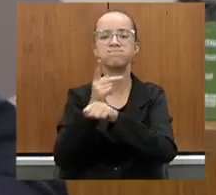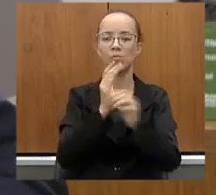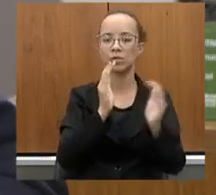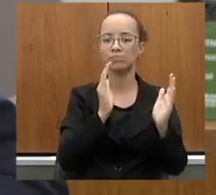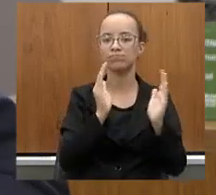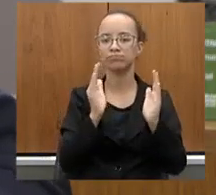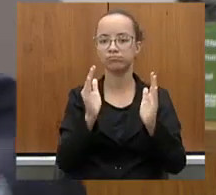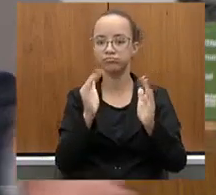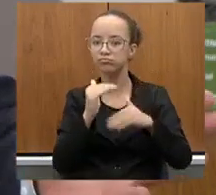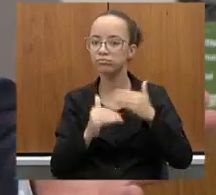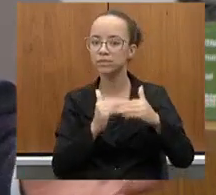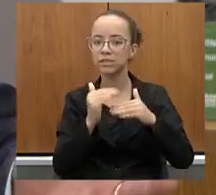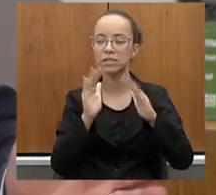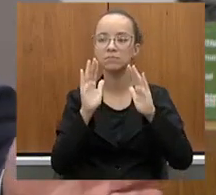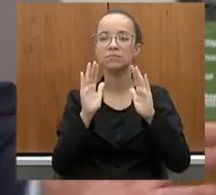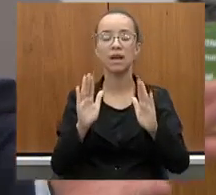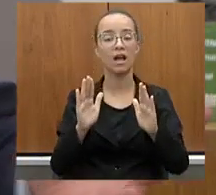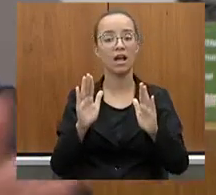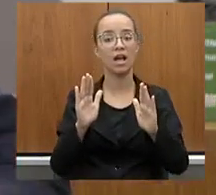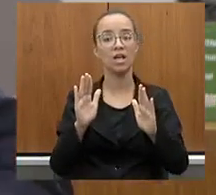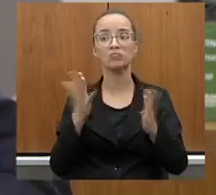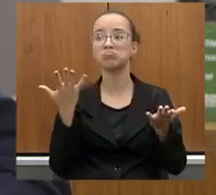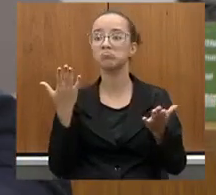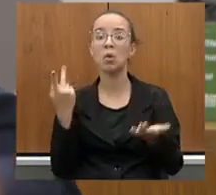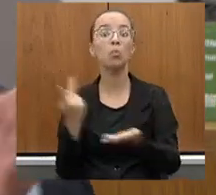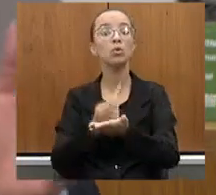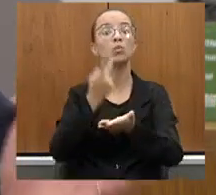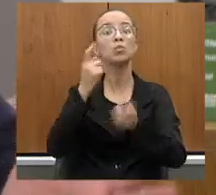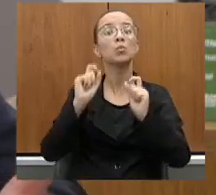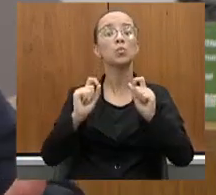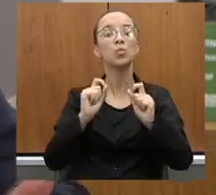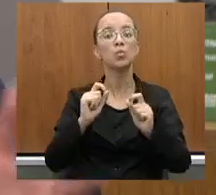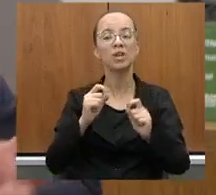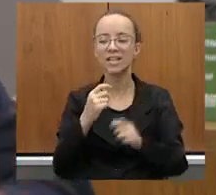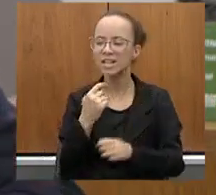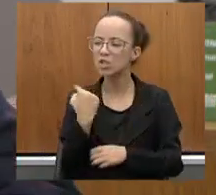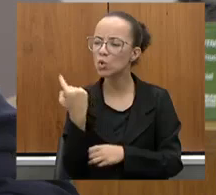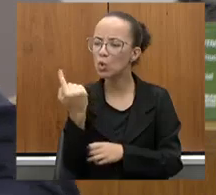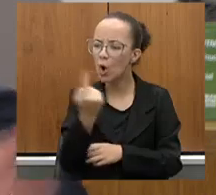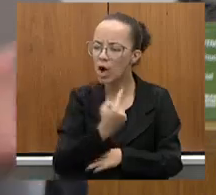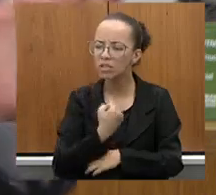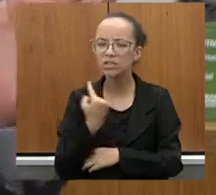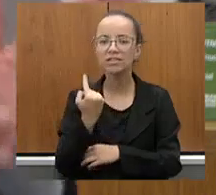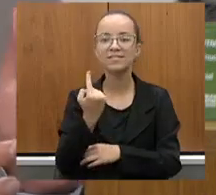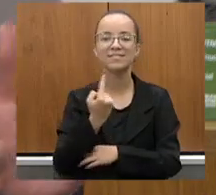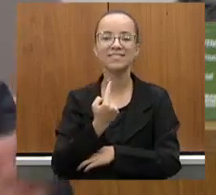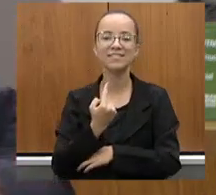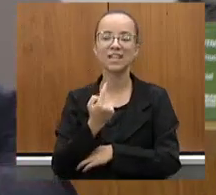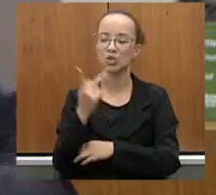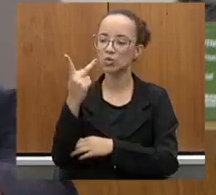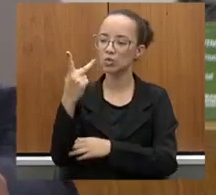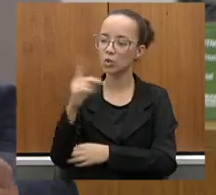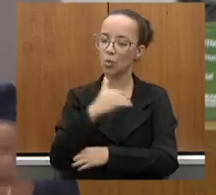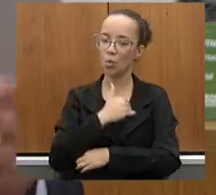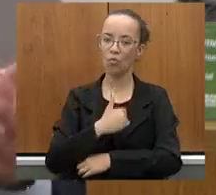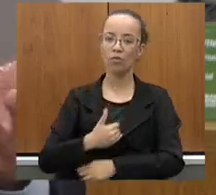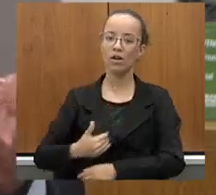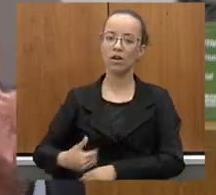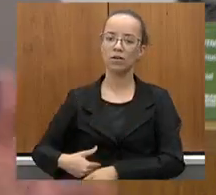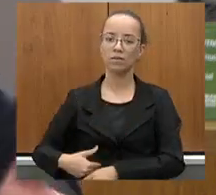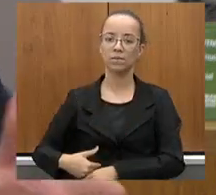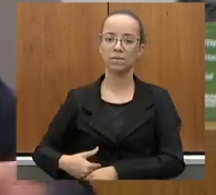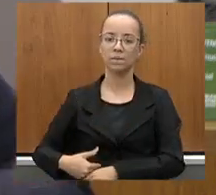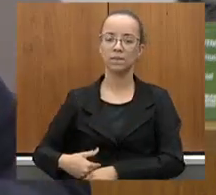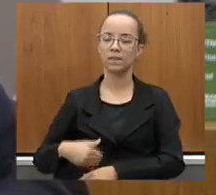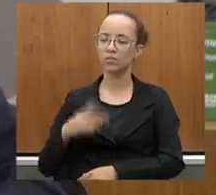caminhada. Mas quis o destino que pudéssemos exatamente sob o seu comando, sob a